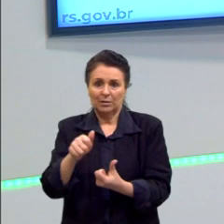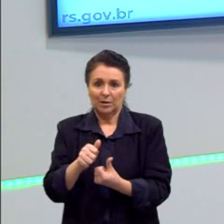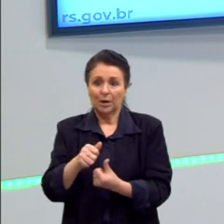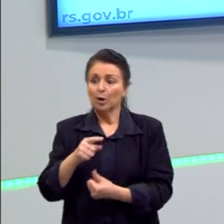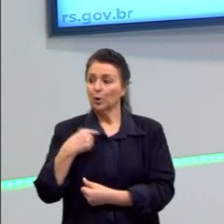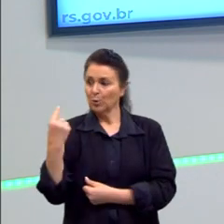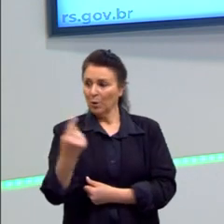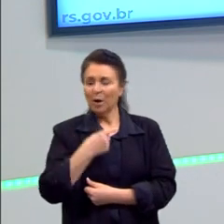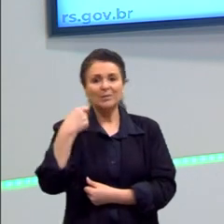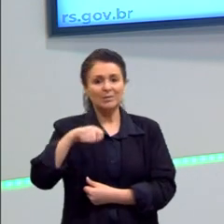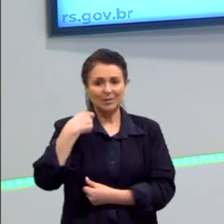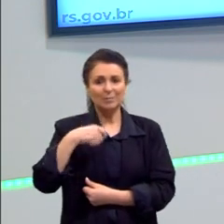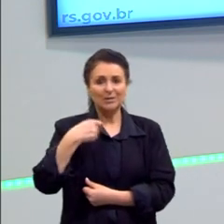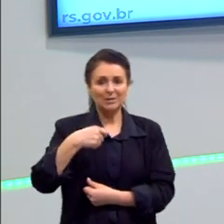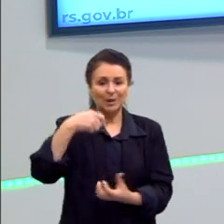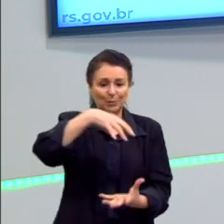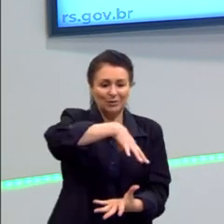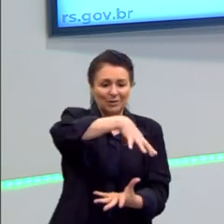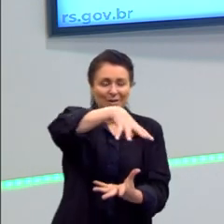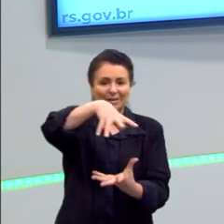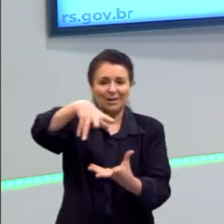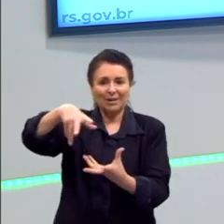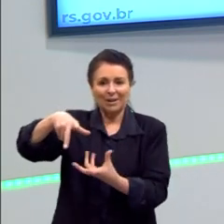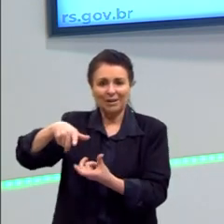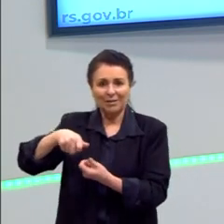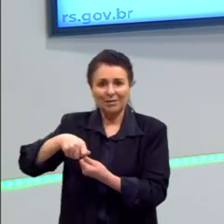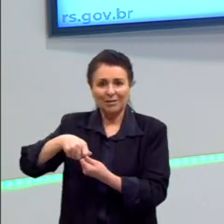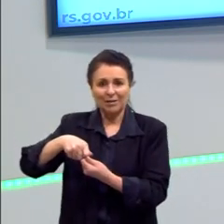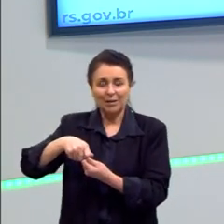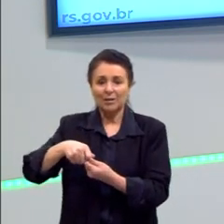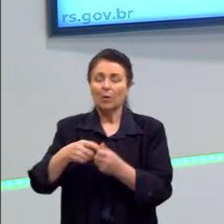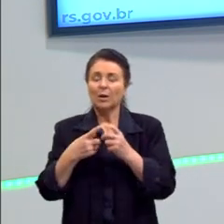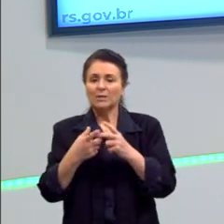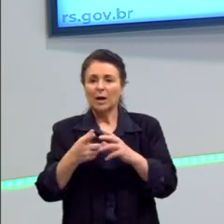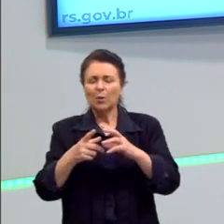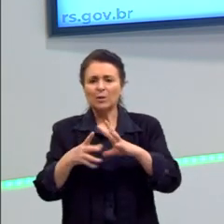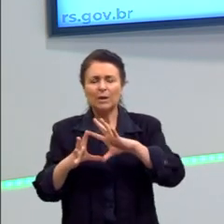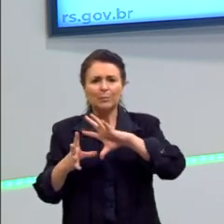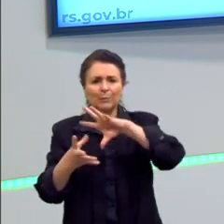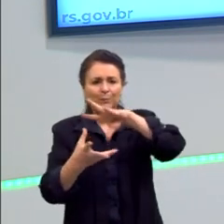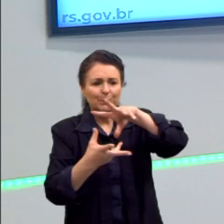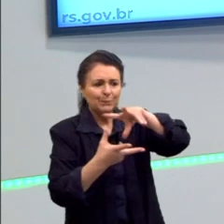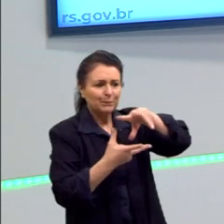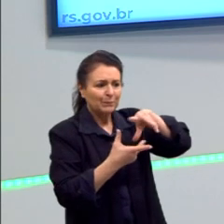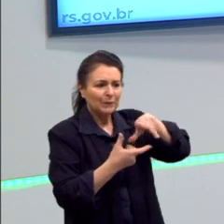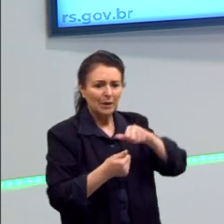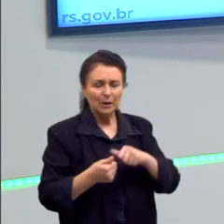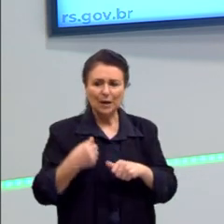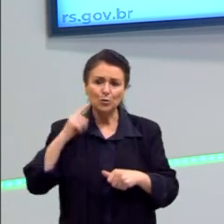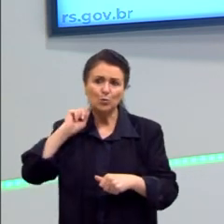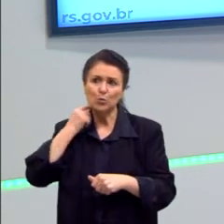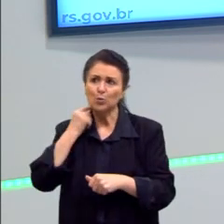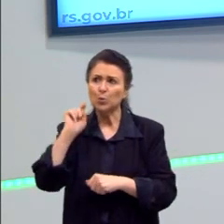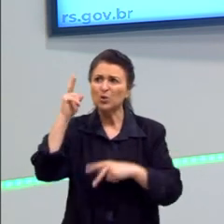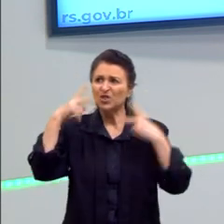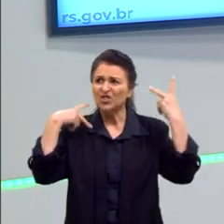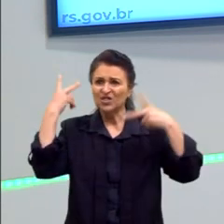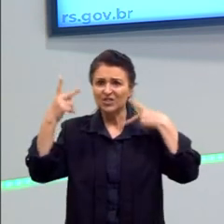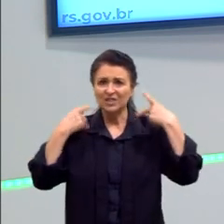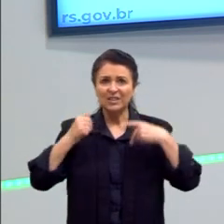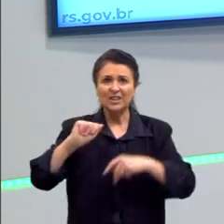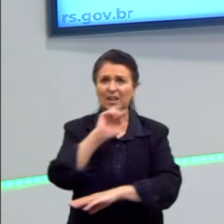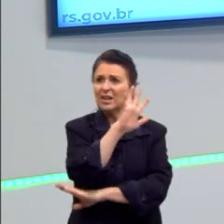precisamos do planeta. Então, essa questão, principalmente, da poluição, do ambiente é algo muito sério que todos nós precisamos